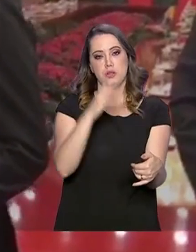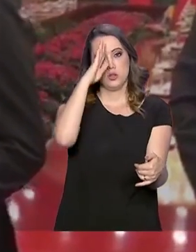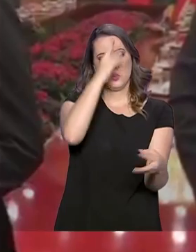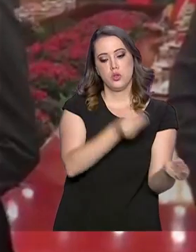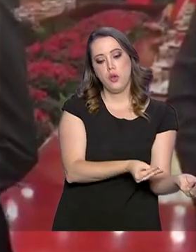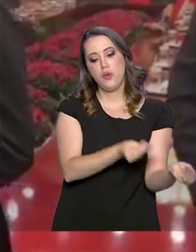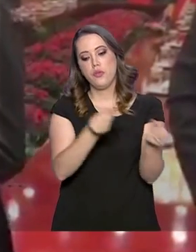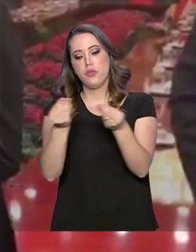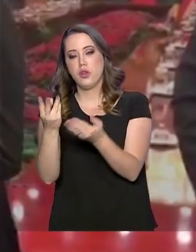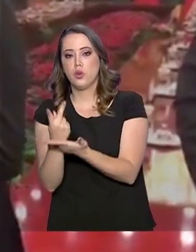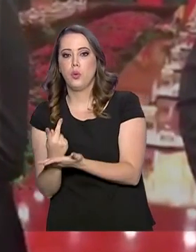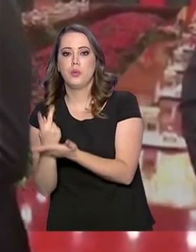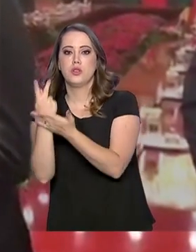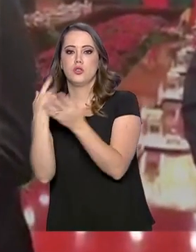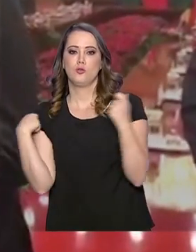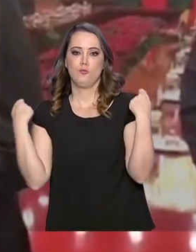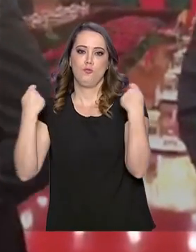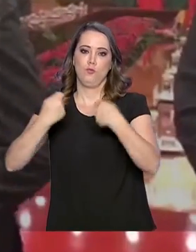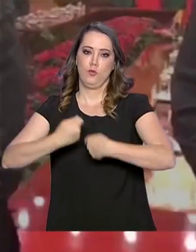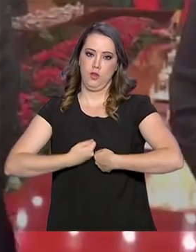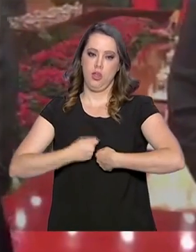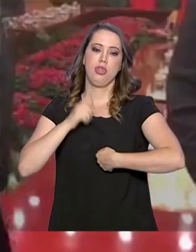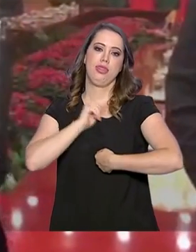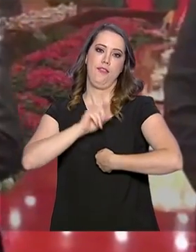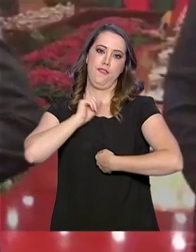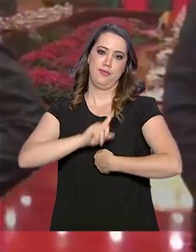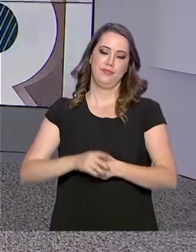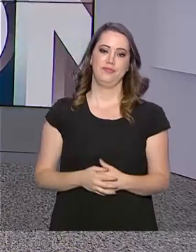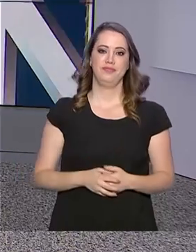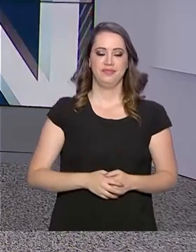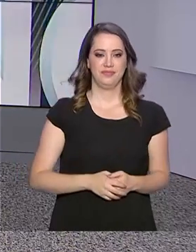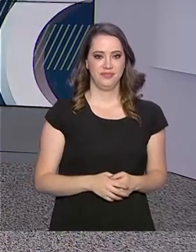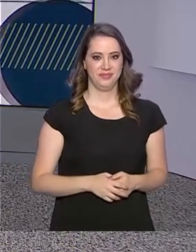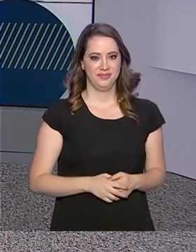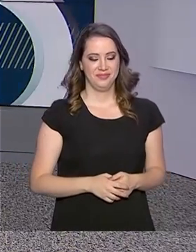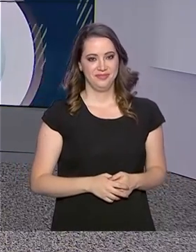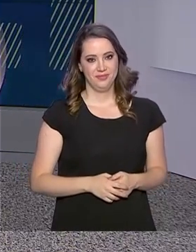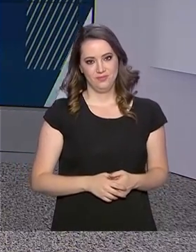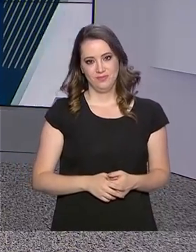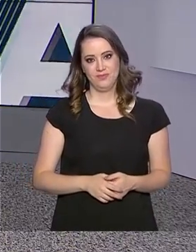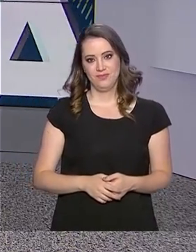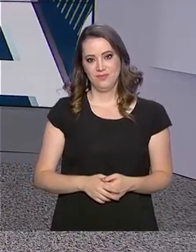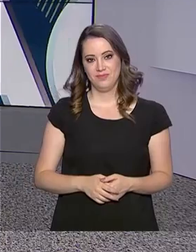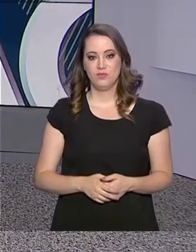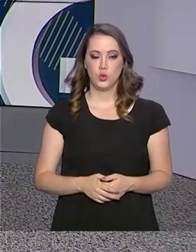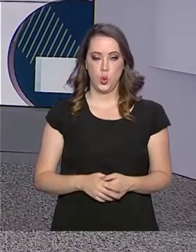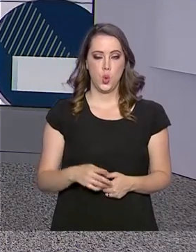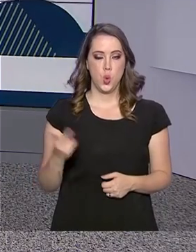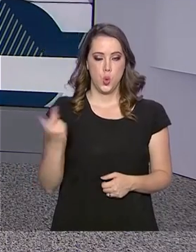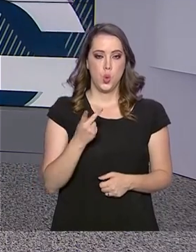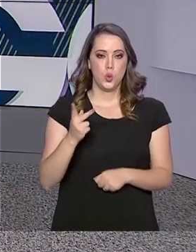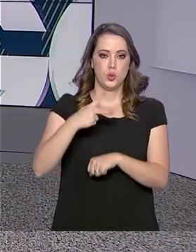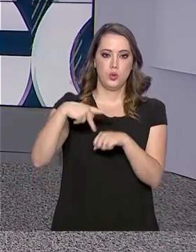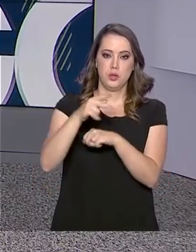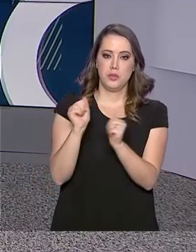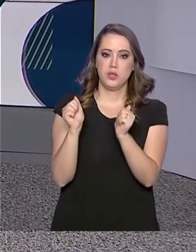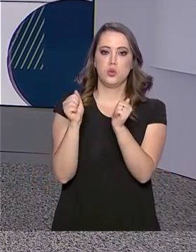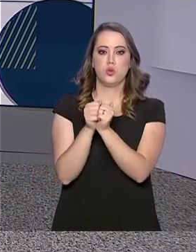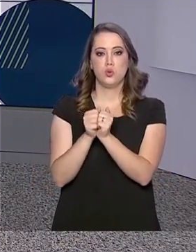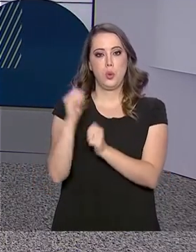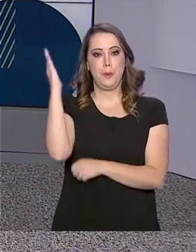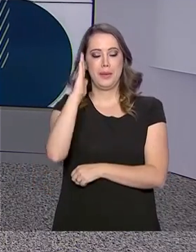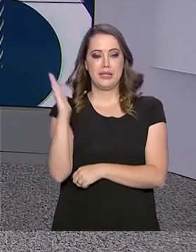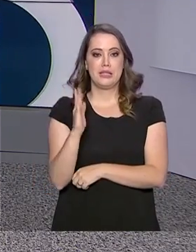chinês com um agasalho do Flamengo. Em uma declaração conjunta divulgada agora há pouco em Pequim,